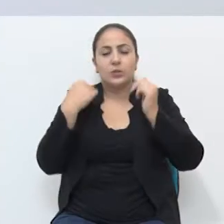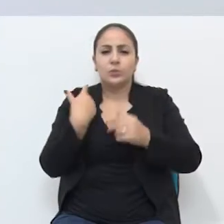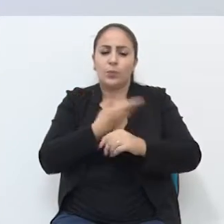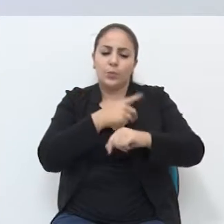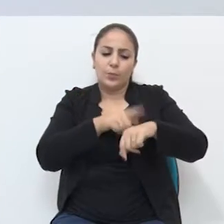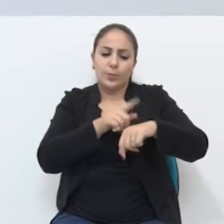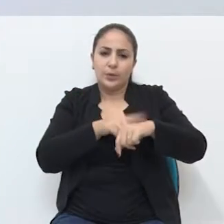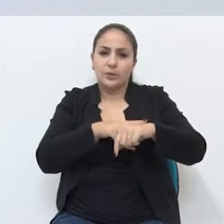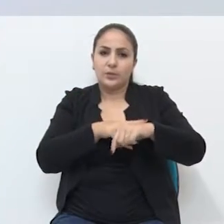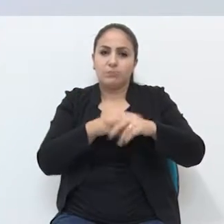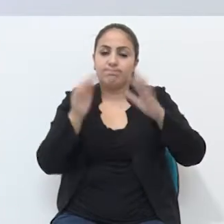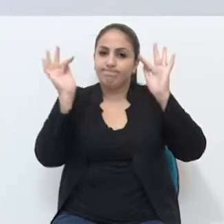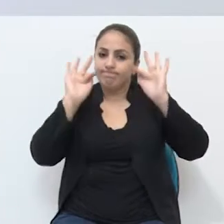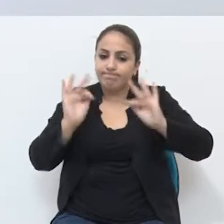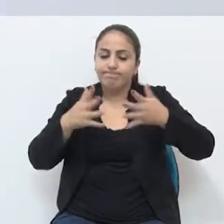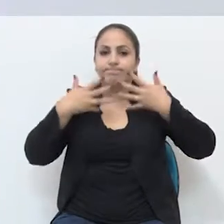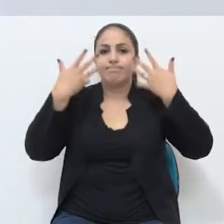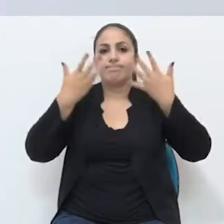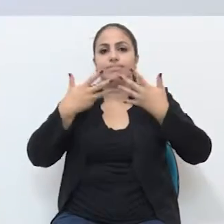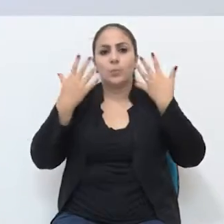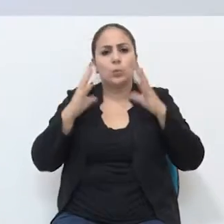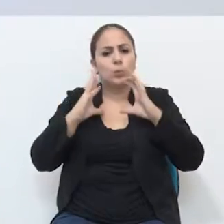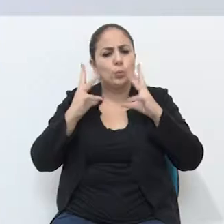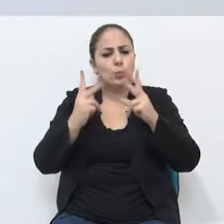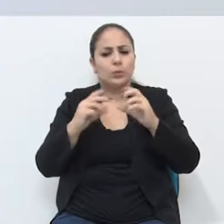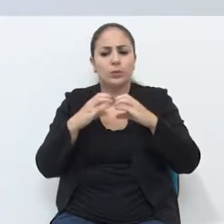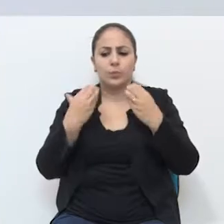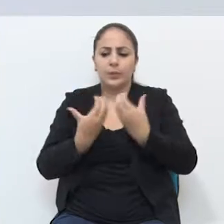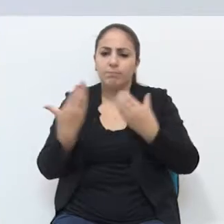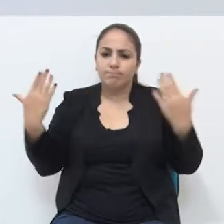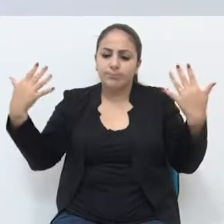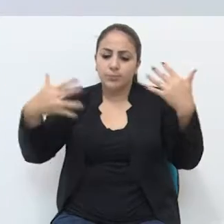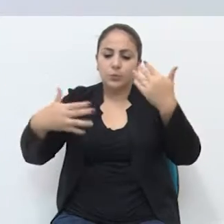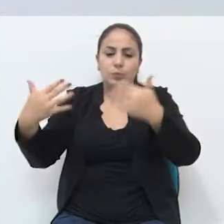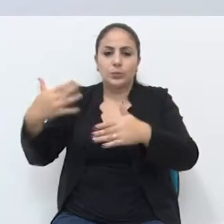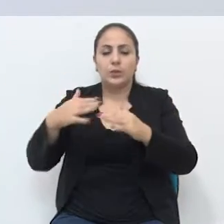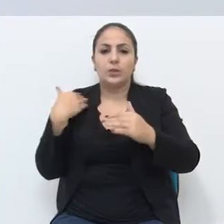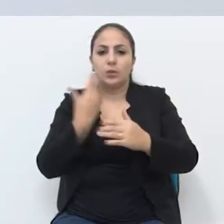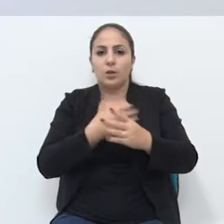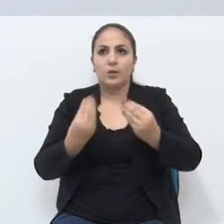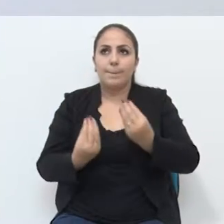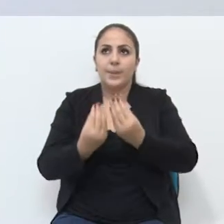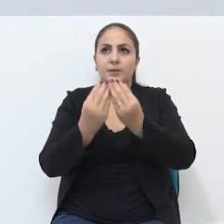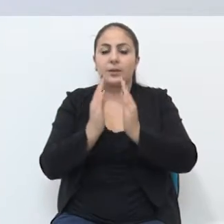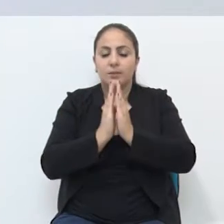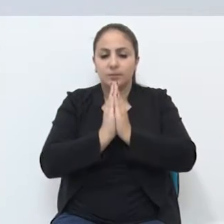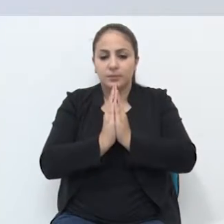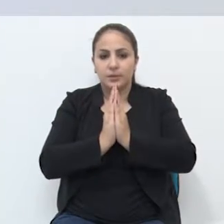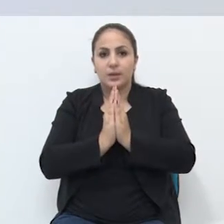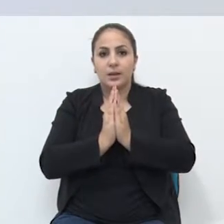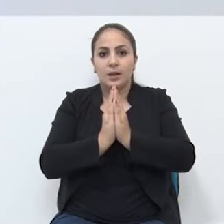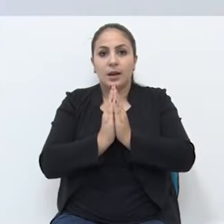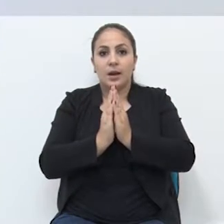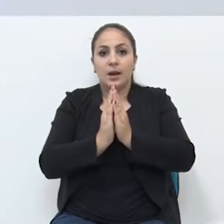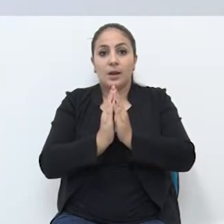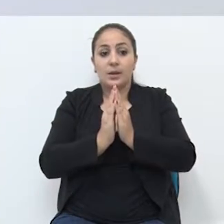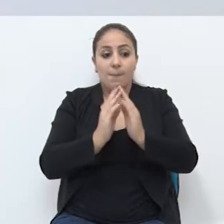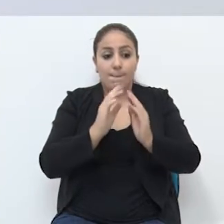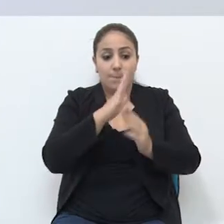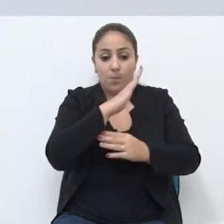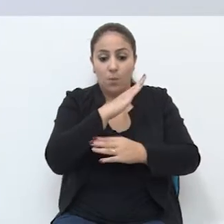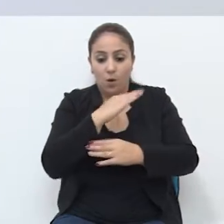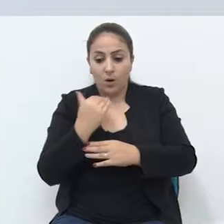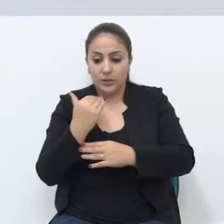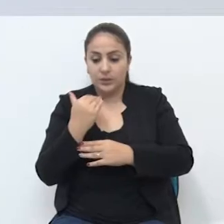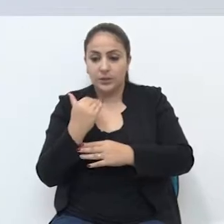alegria, com toda a comunidade cristã reunida, rezarmos, celebrarmos a vitória da vida sobre a morte.